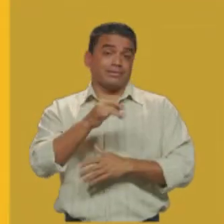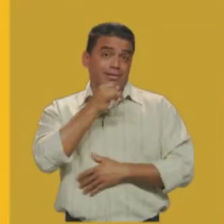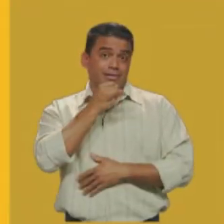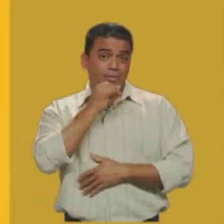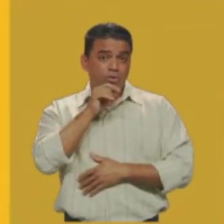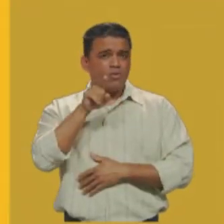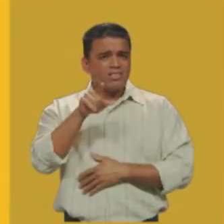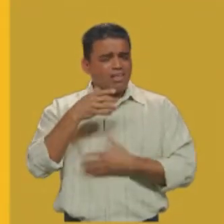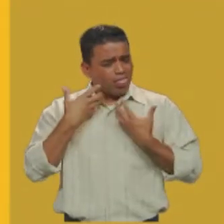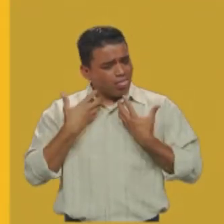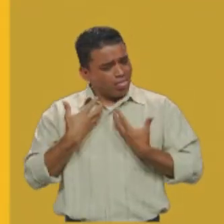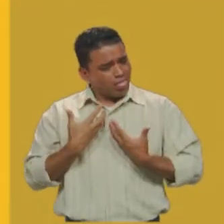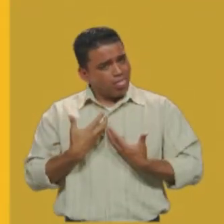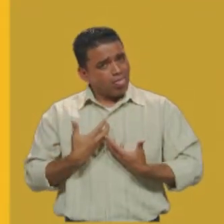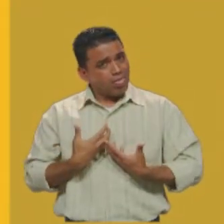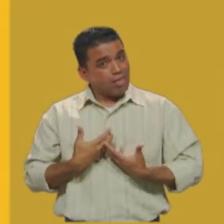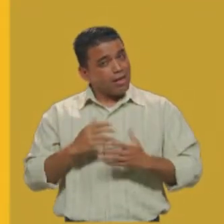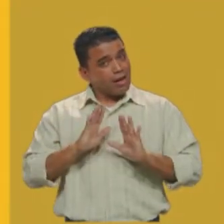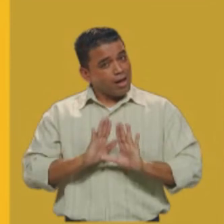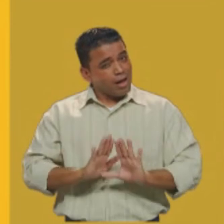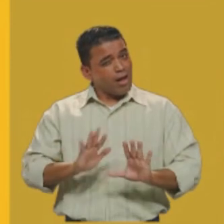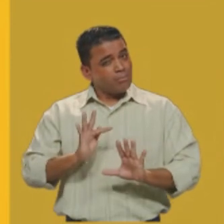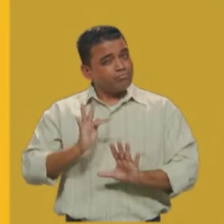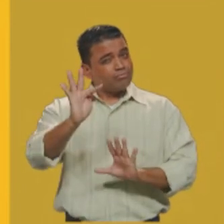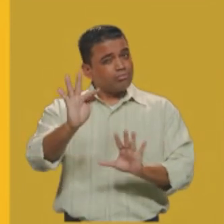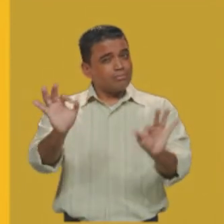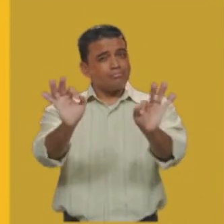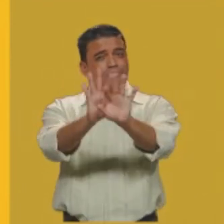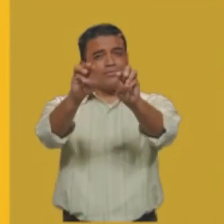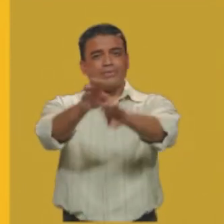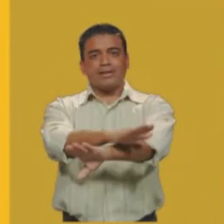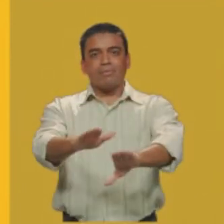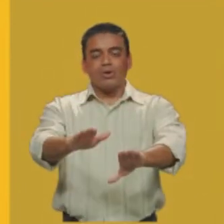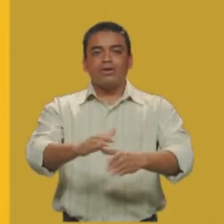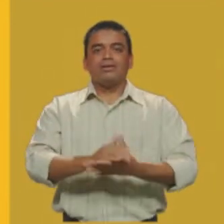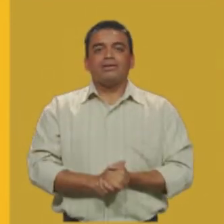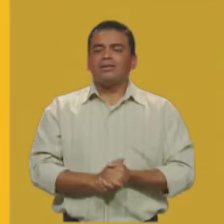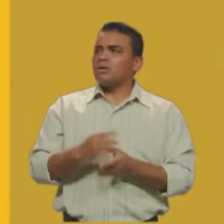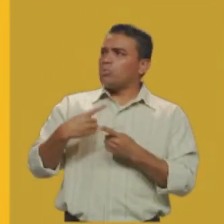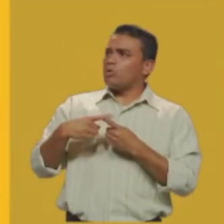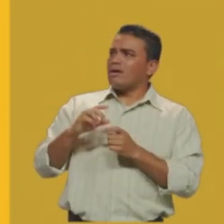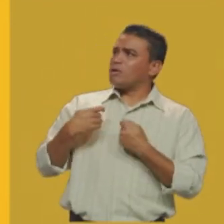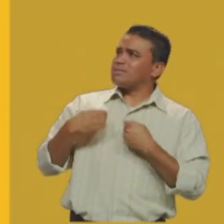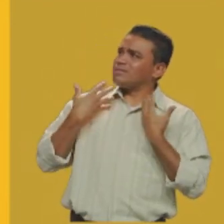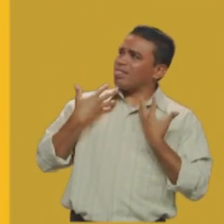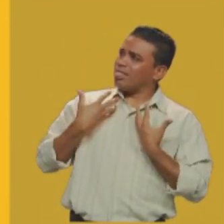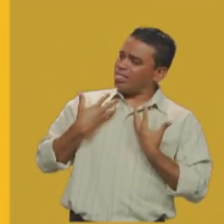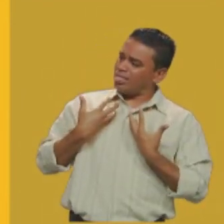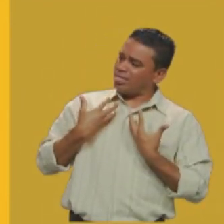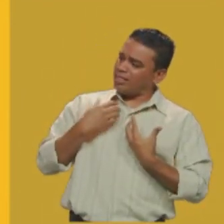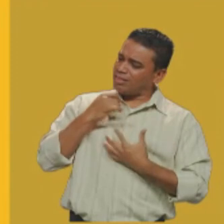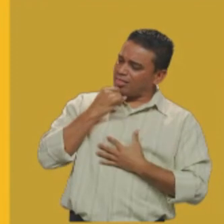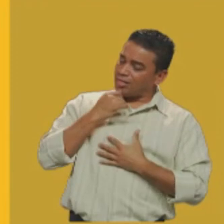pois tudo isso vai passar. Por que ele não precisa ficar desanimado? Pois,